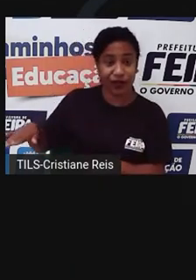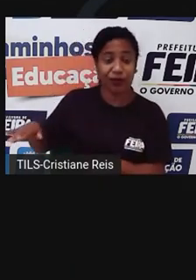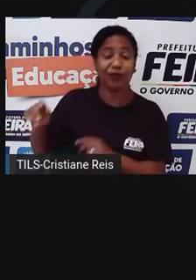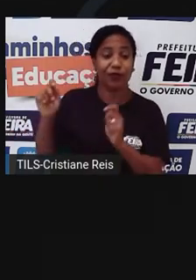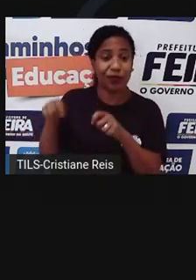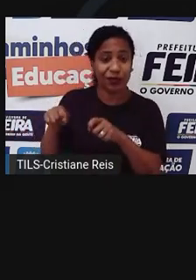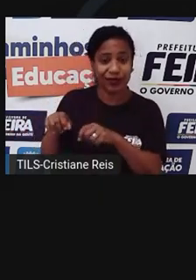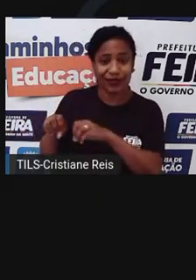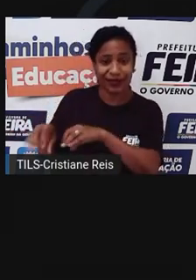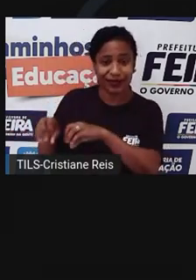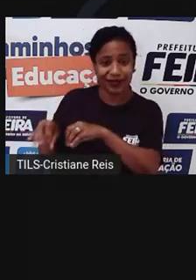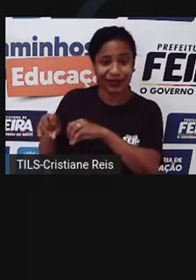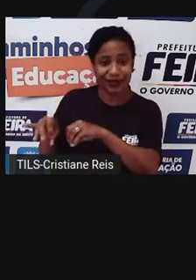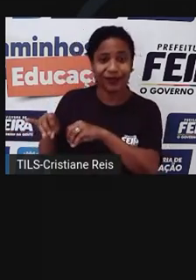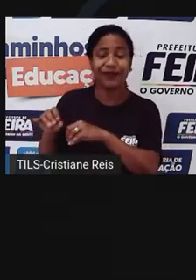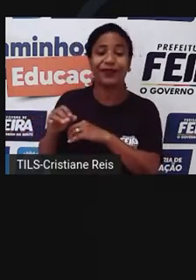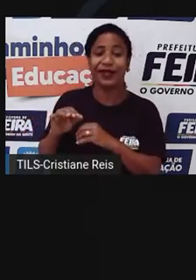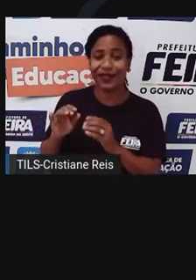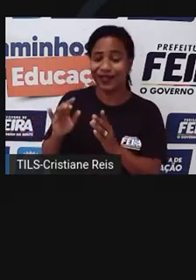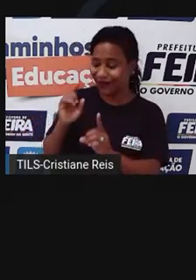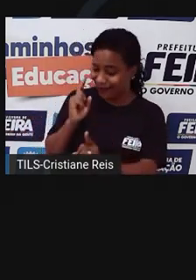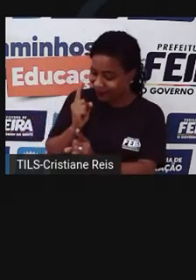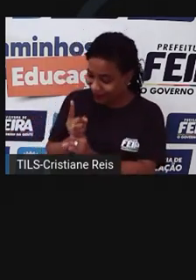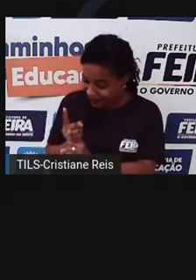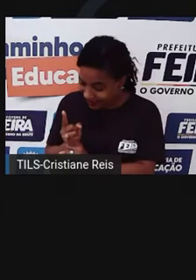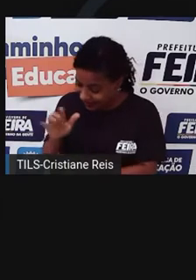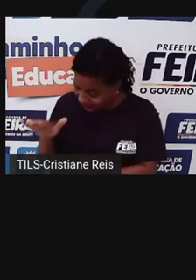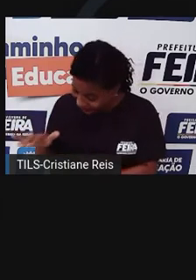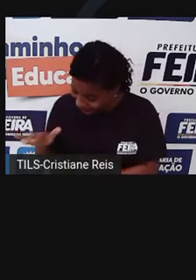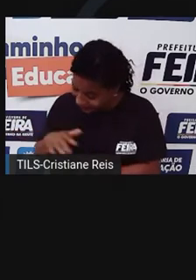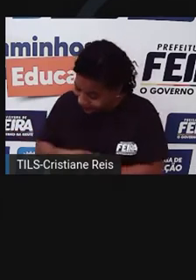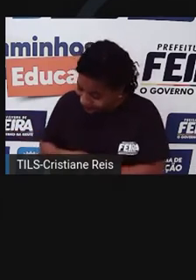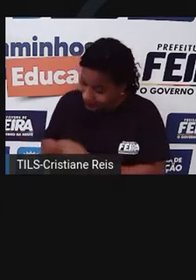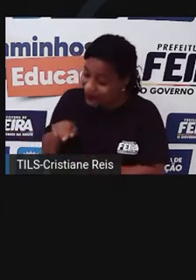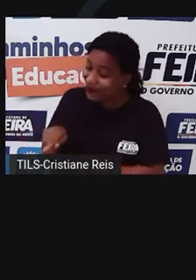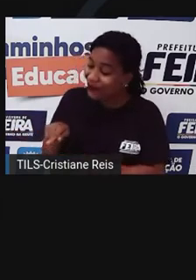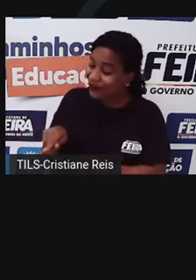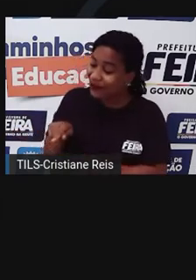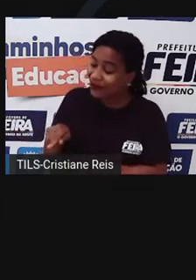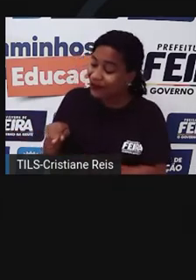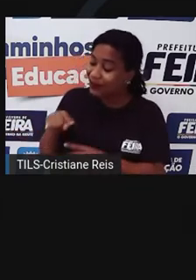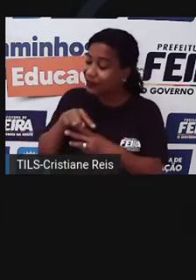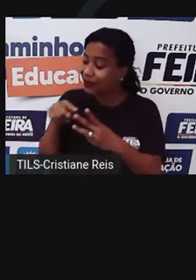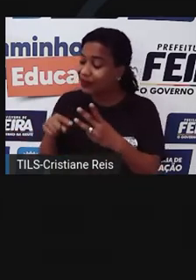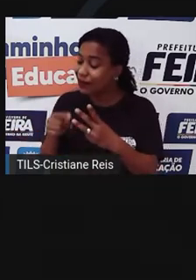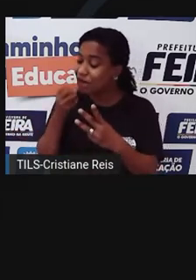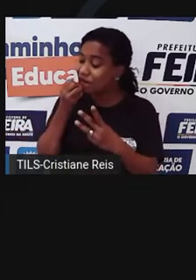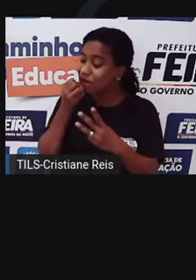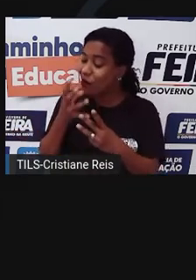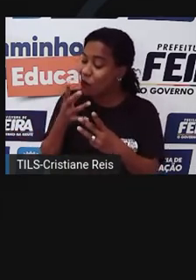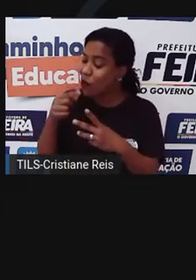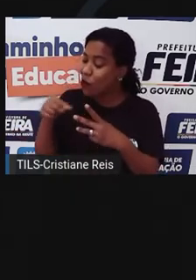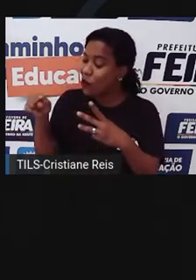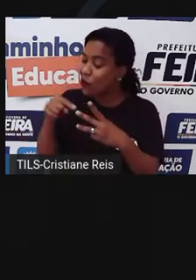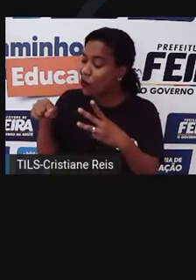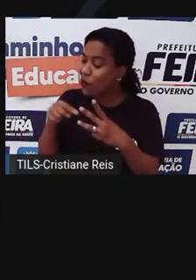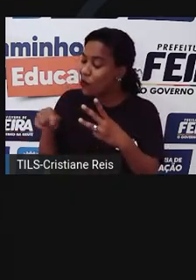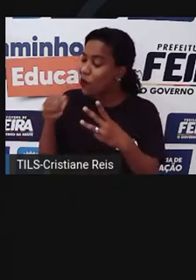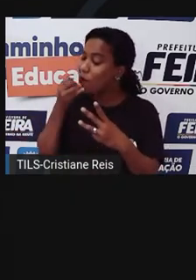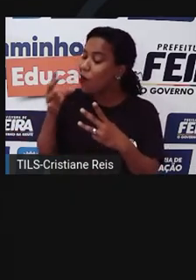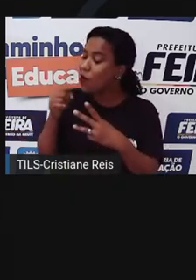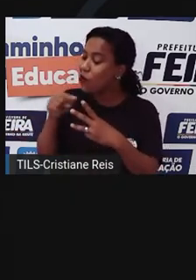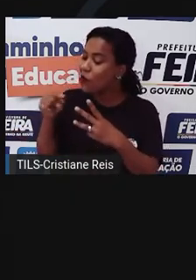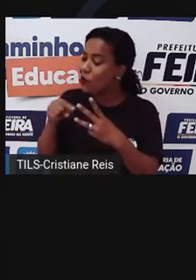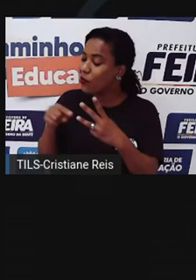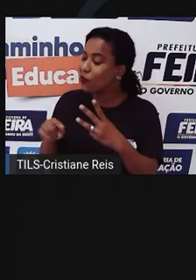pode, ao final do dia, quando encontra o seu filho, fazer uma pergunta simples. Filho, o que foram três coisas boas que aconteceram no seu dia? Esse